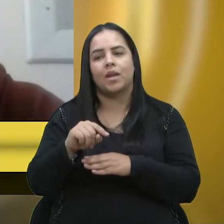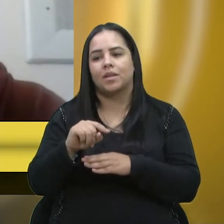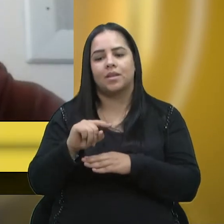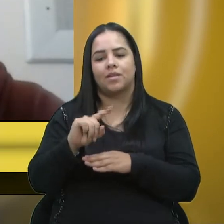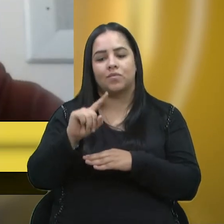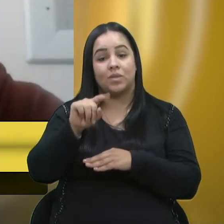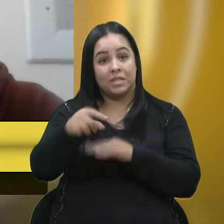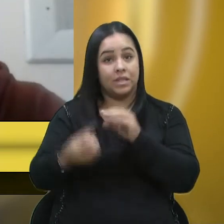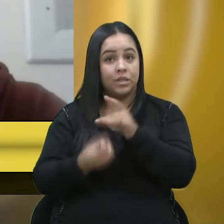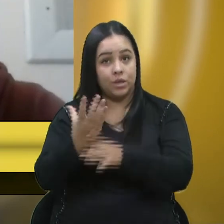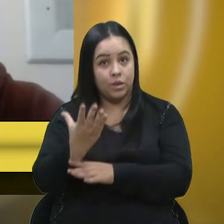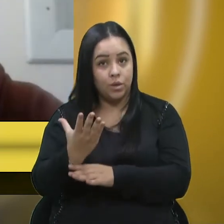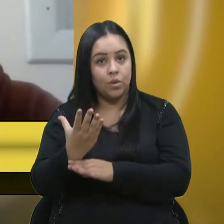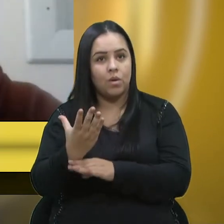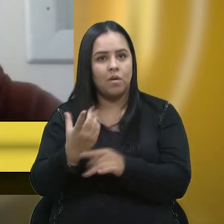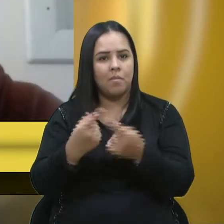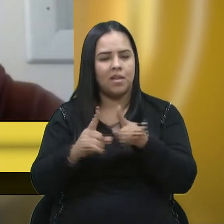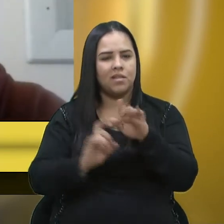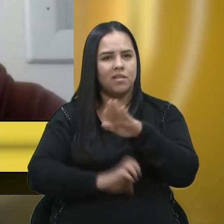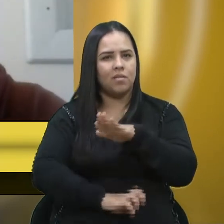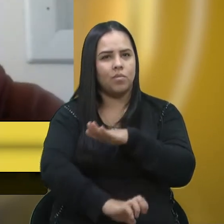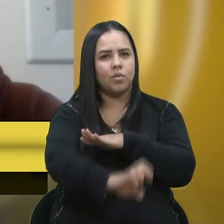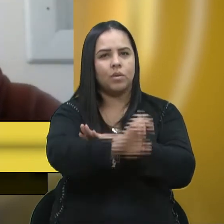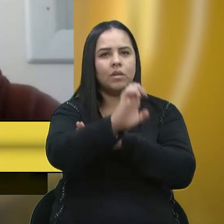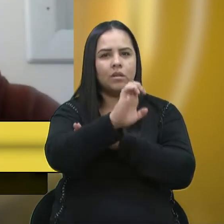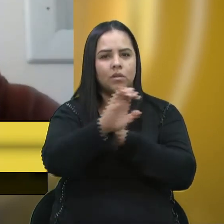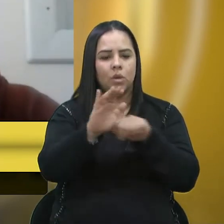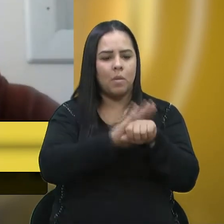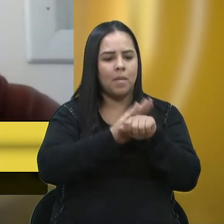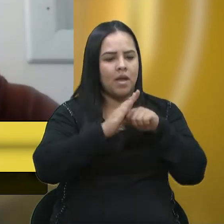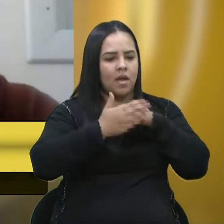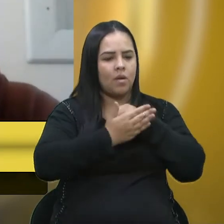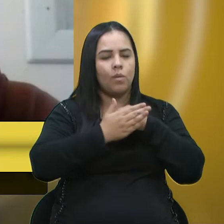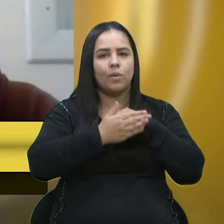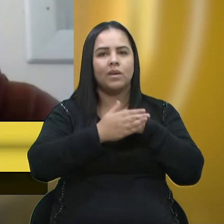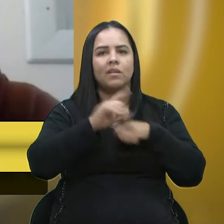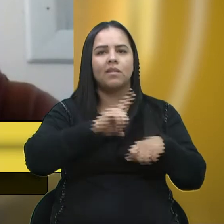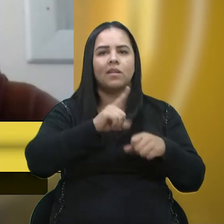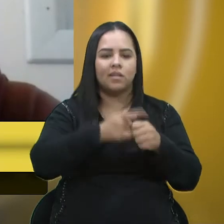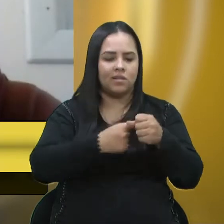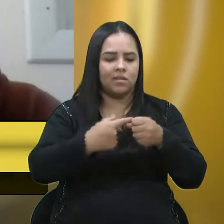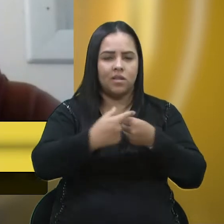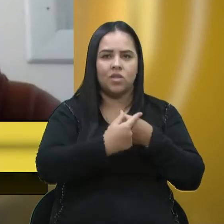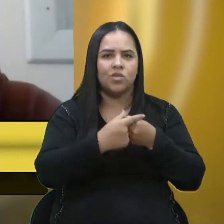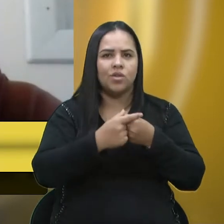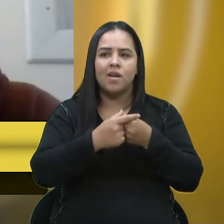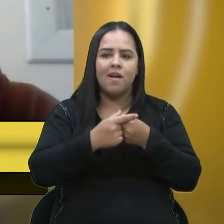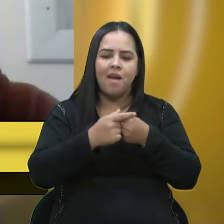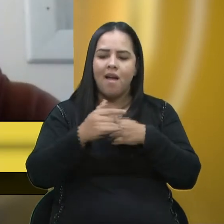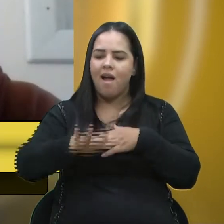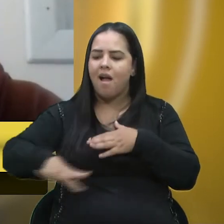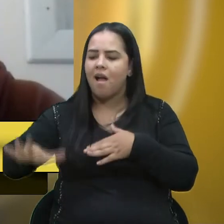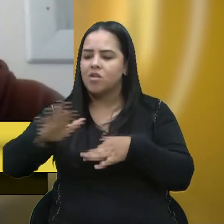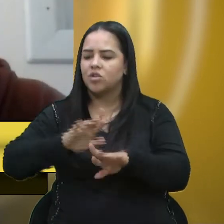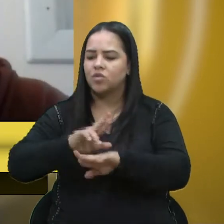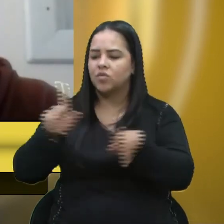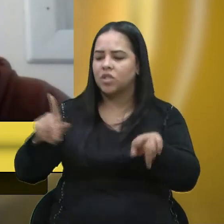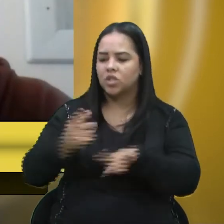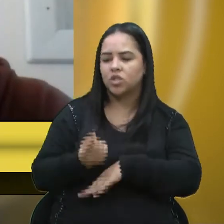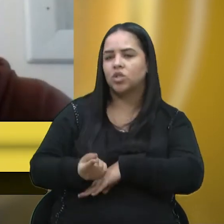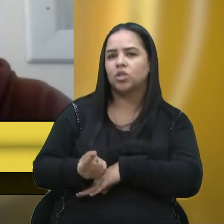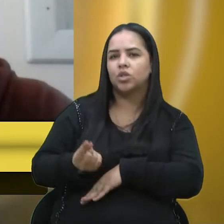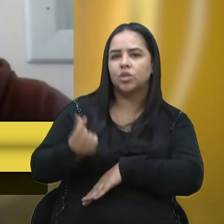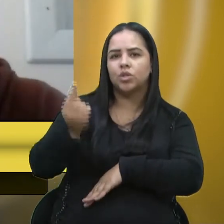desse empreendedorismo que vem dos bairros da nossa cidade, de várias áreas econômicas